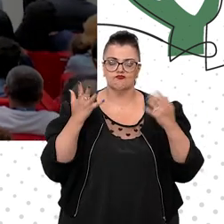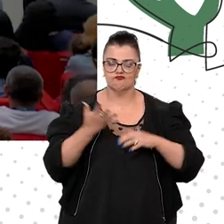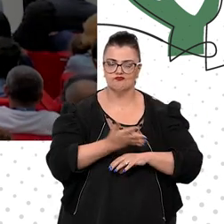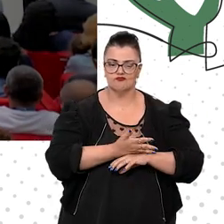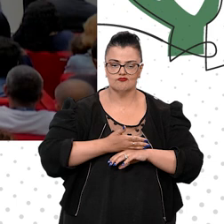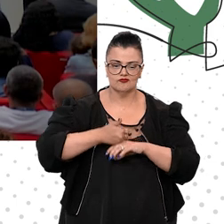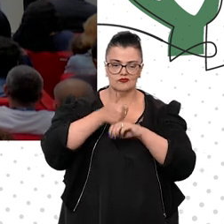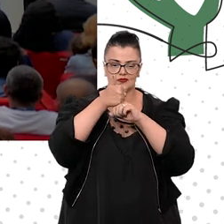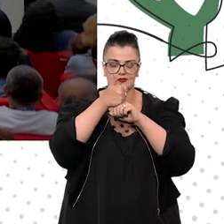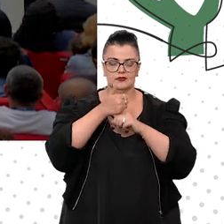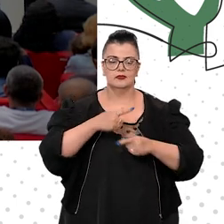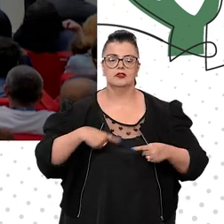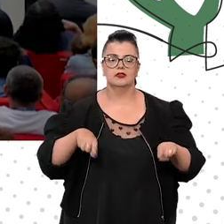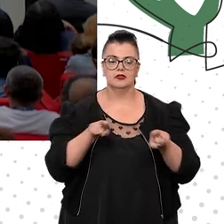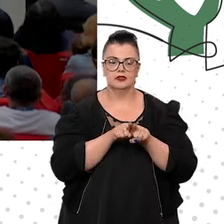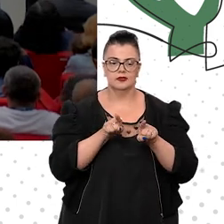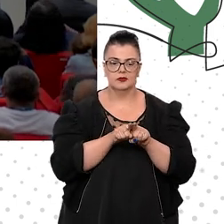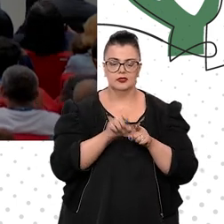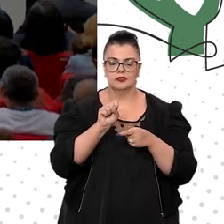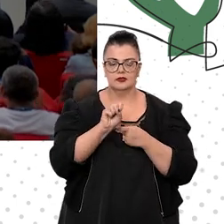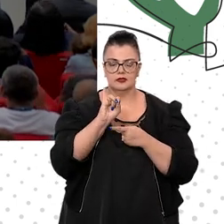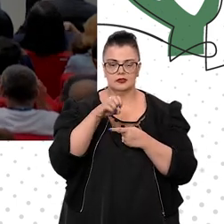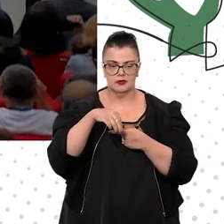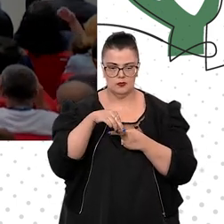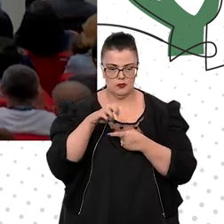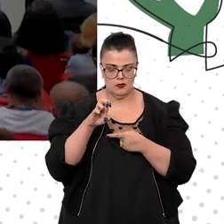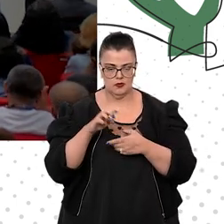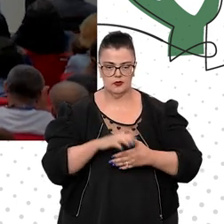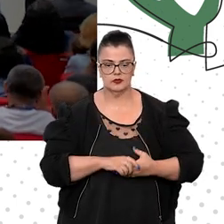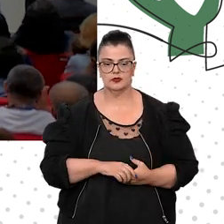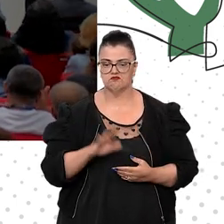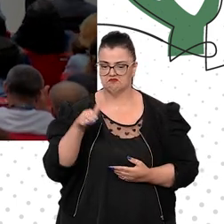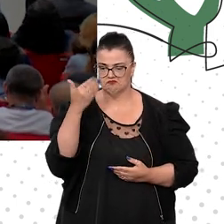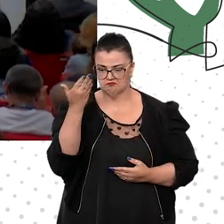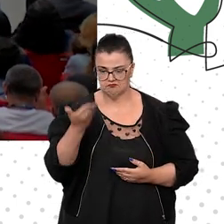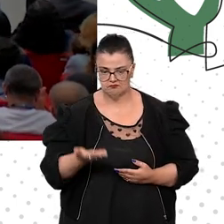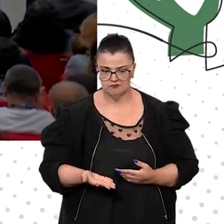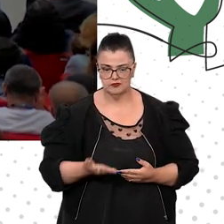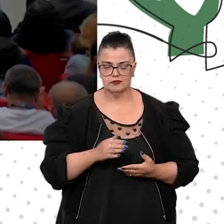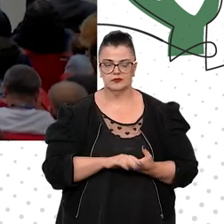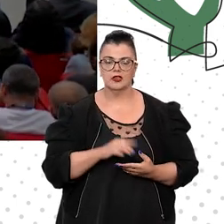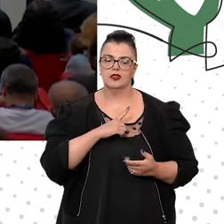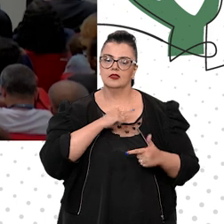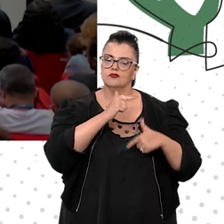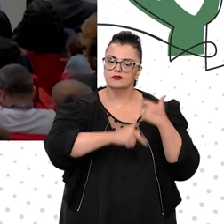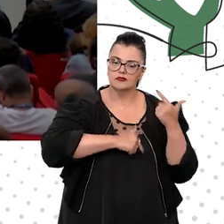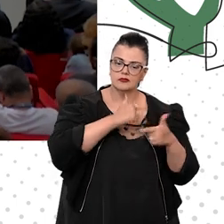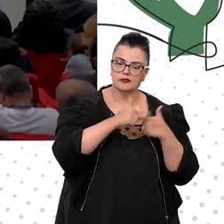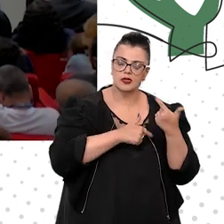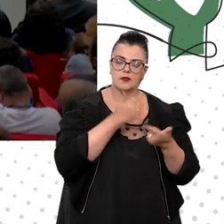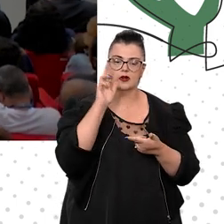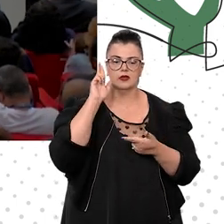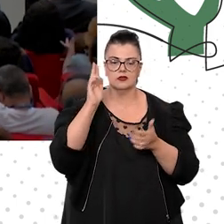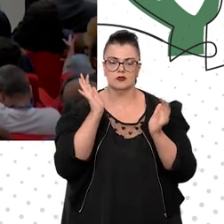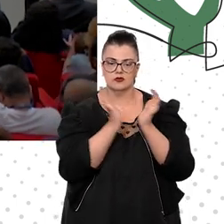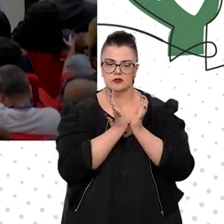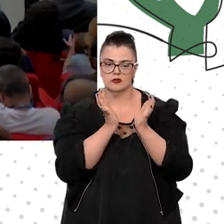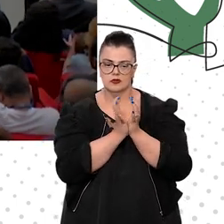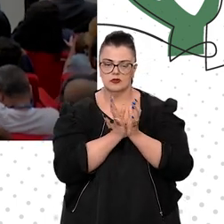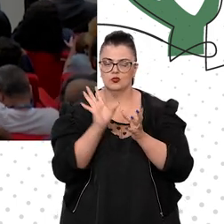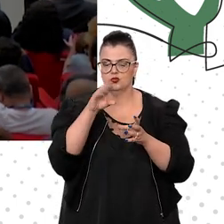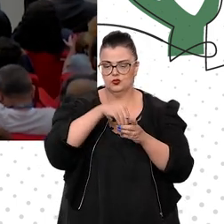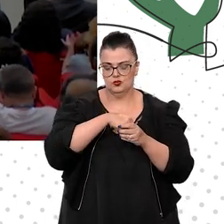minha querida também Simone Pinheiro, que é o dínamo dos trabalhos da comissão, do comitê,